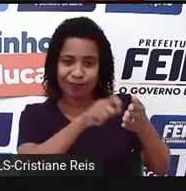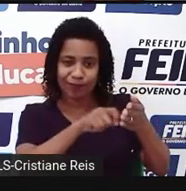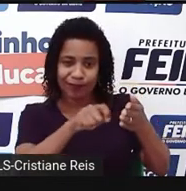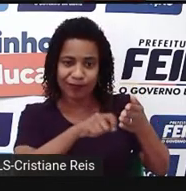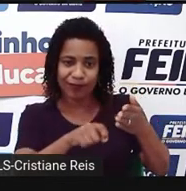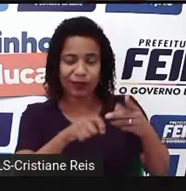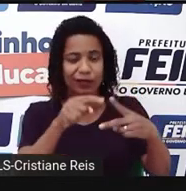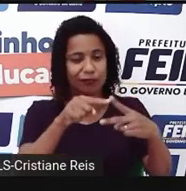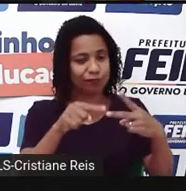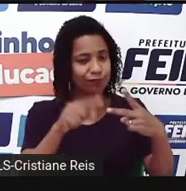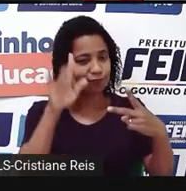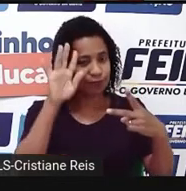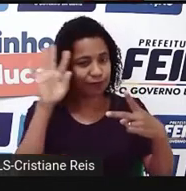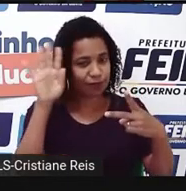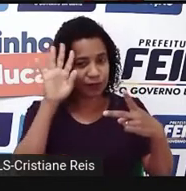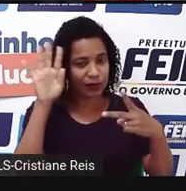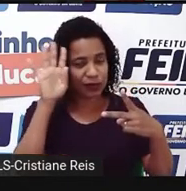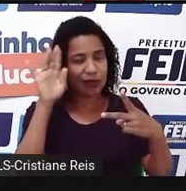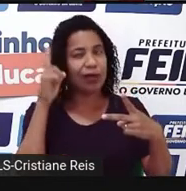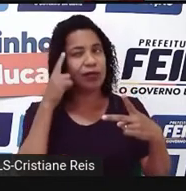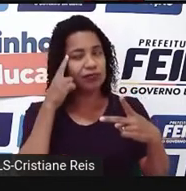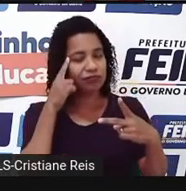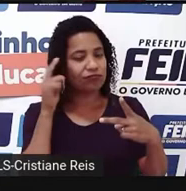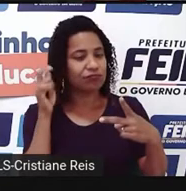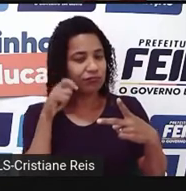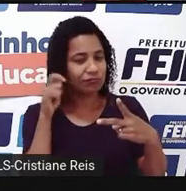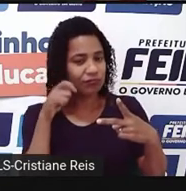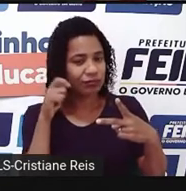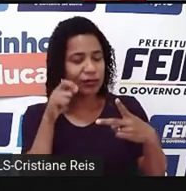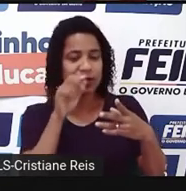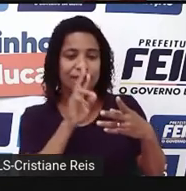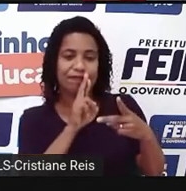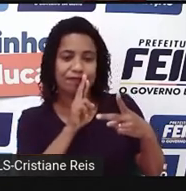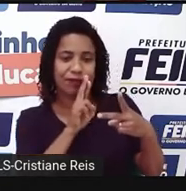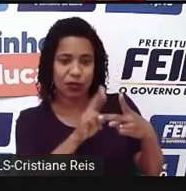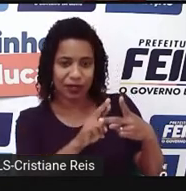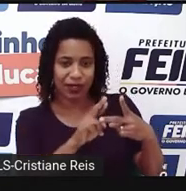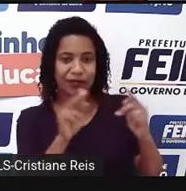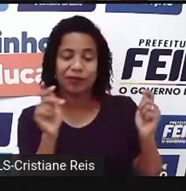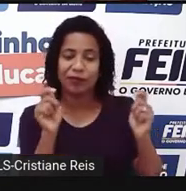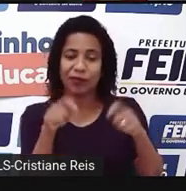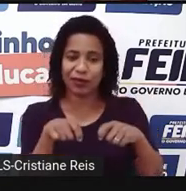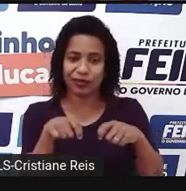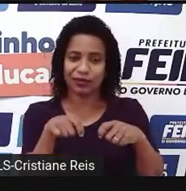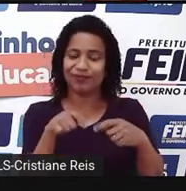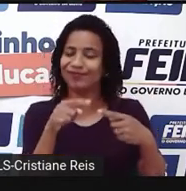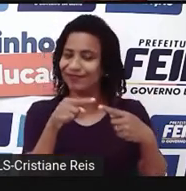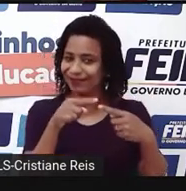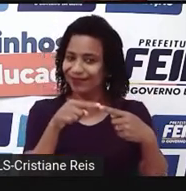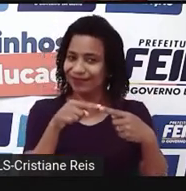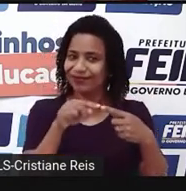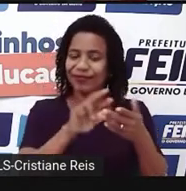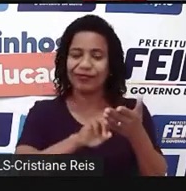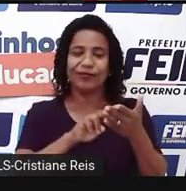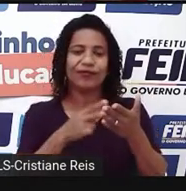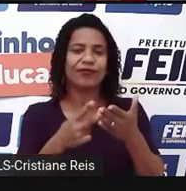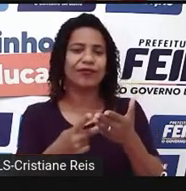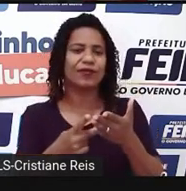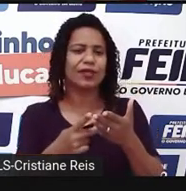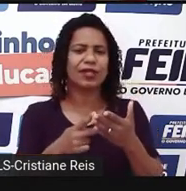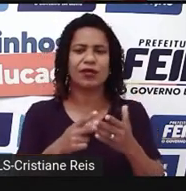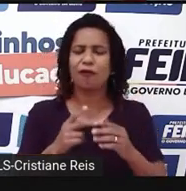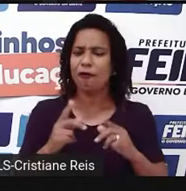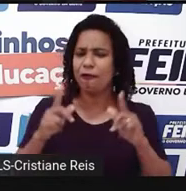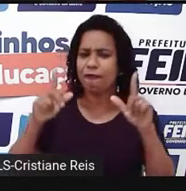respondê-las de acordo com seus conhecimentos. What is photo report? Então, o que é foto